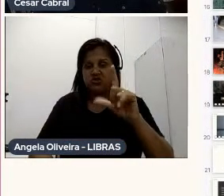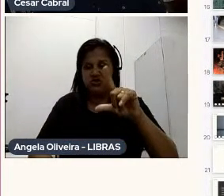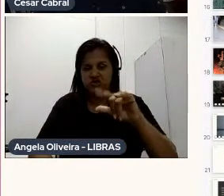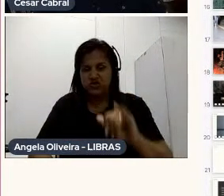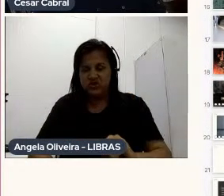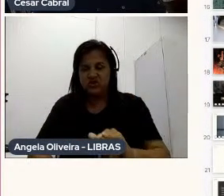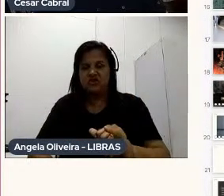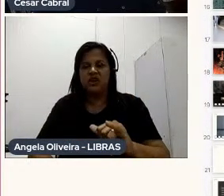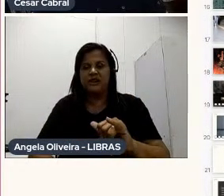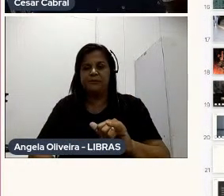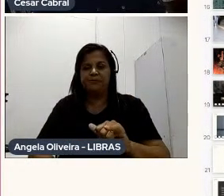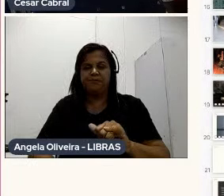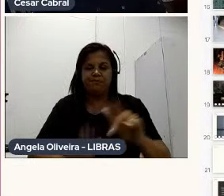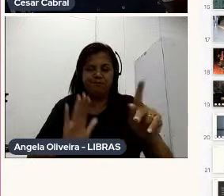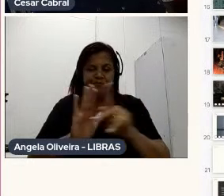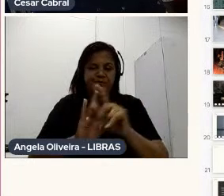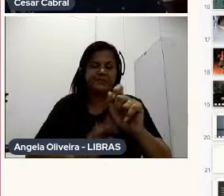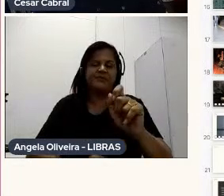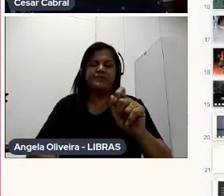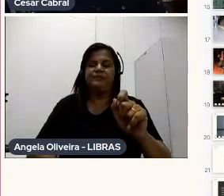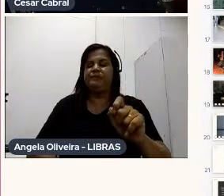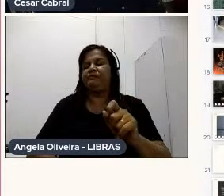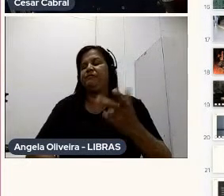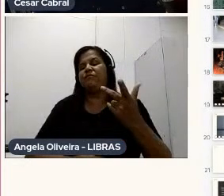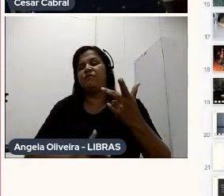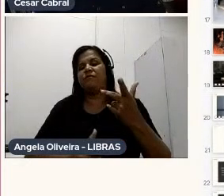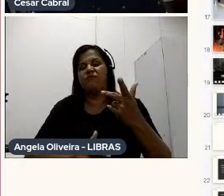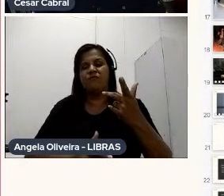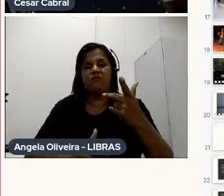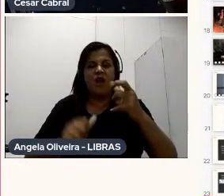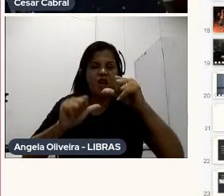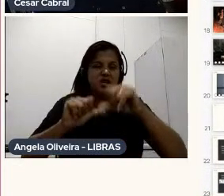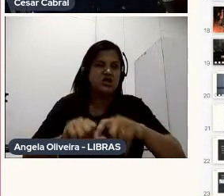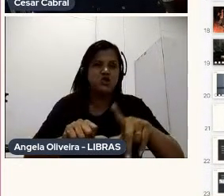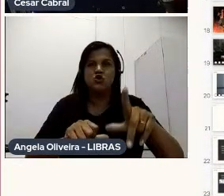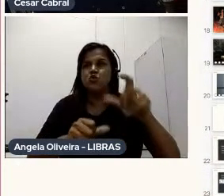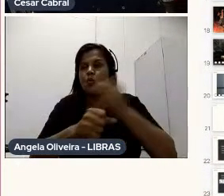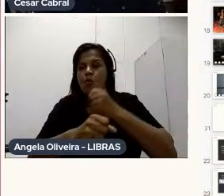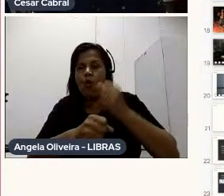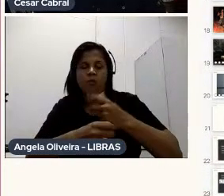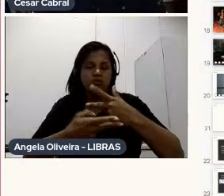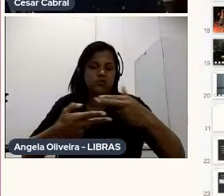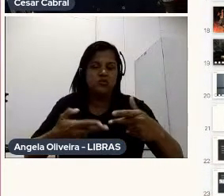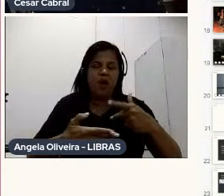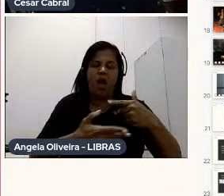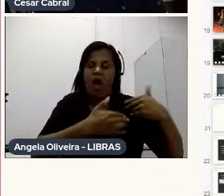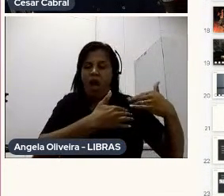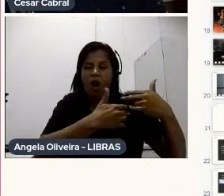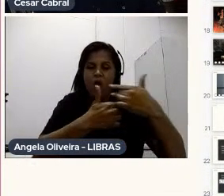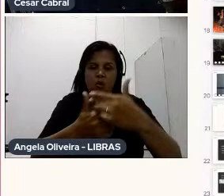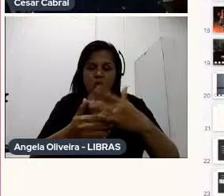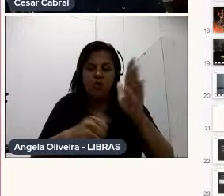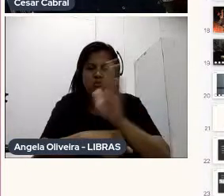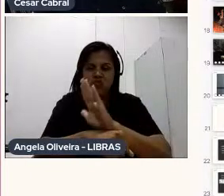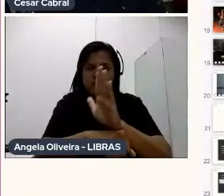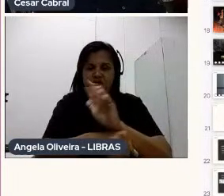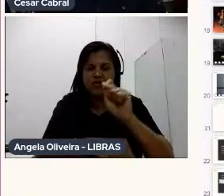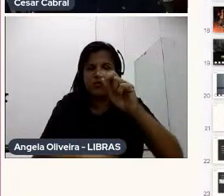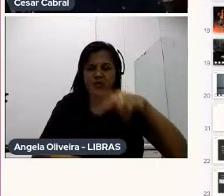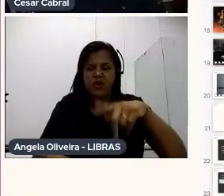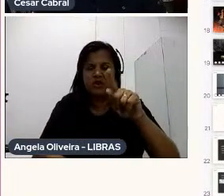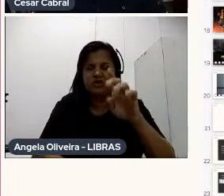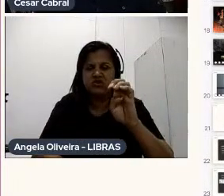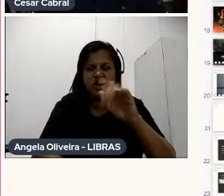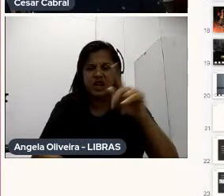autor Com as suas crises Com a sua obra E tudo mais Ao longo do filme O Angeli A